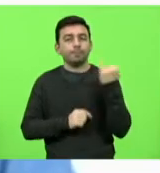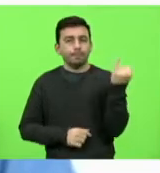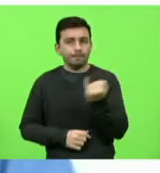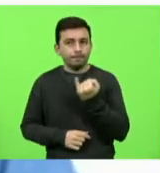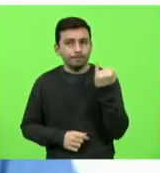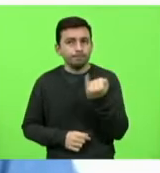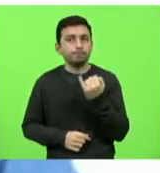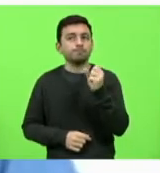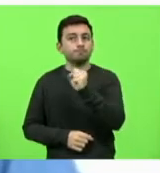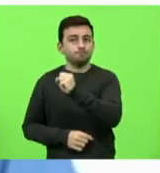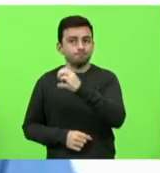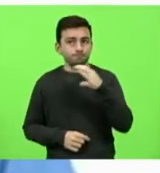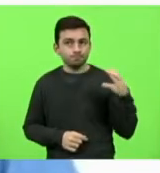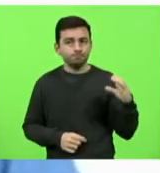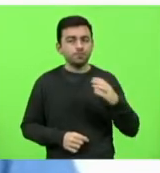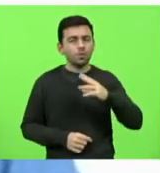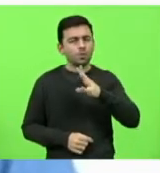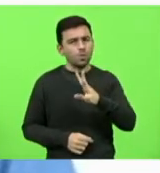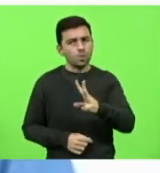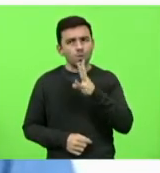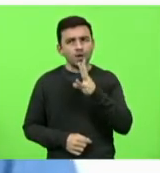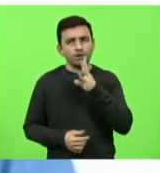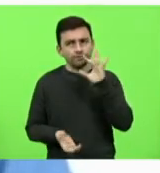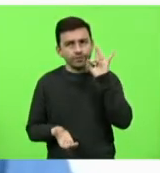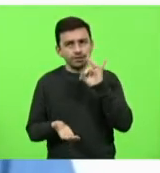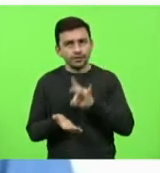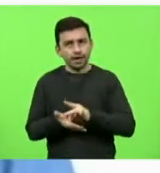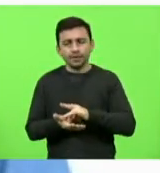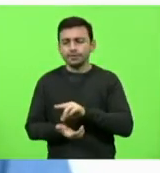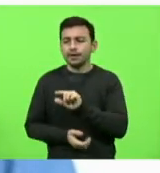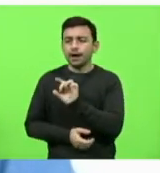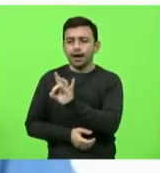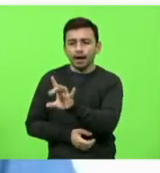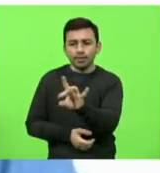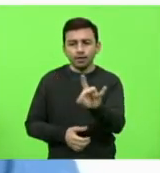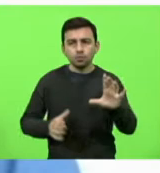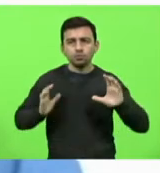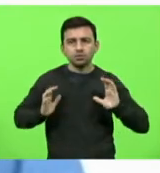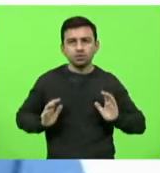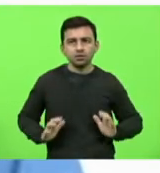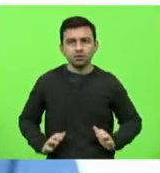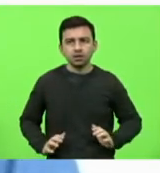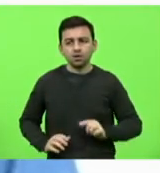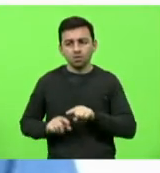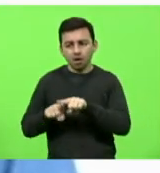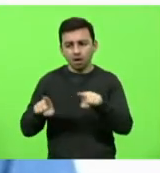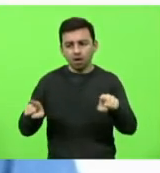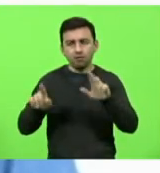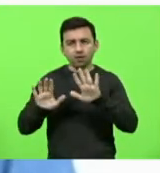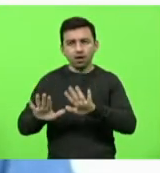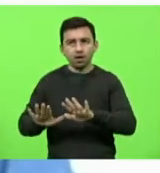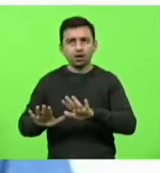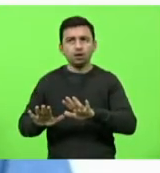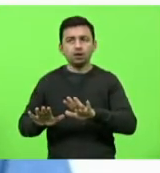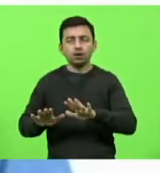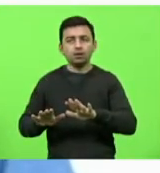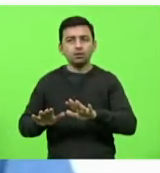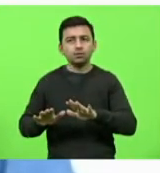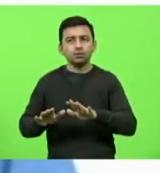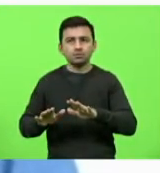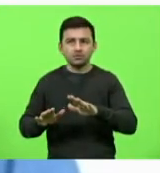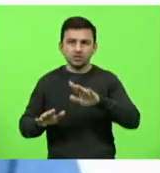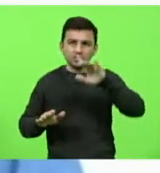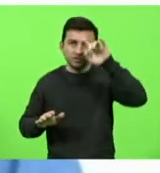Catarina conheça quem são os cidadãos que estão nessa situação de maior vulnerabilidade,